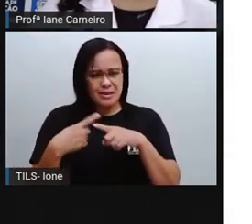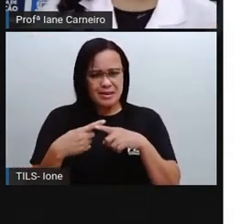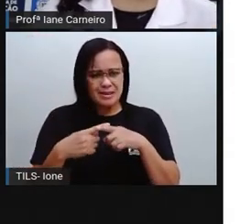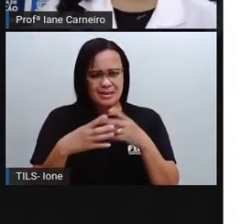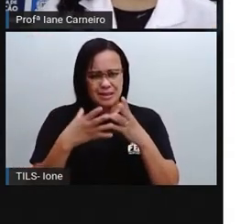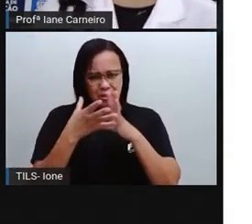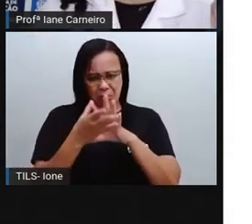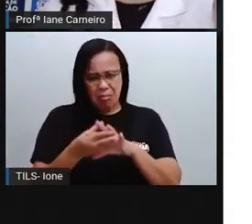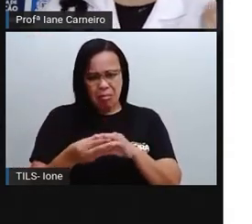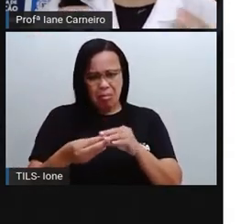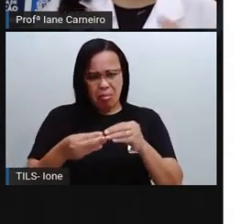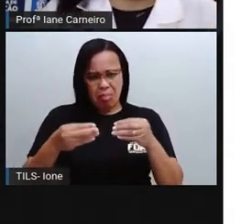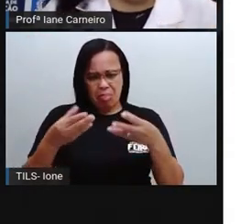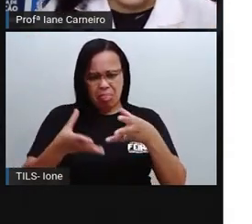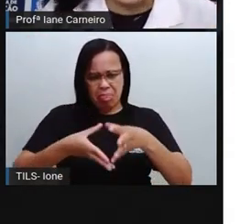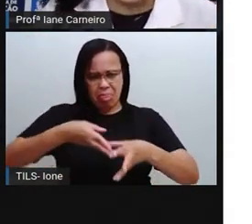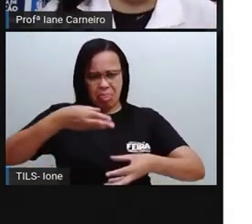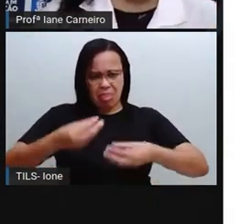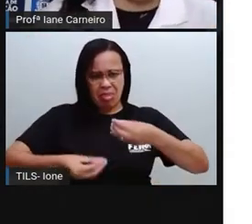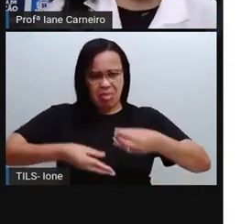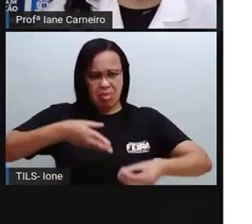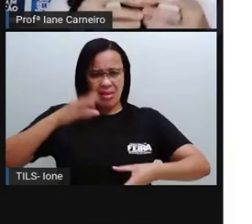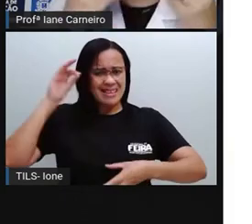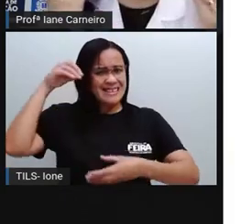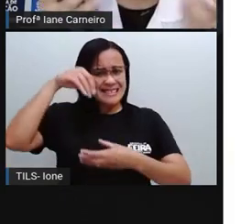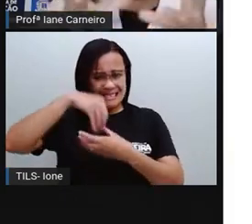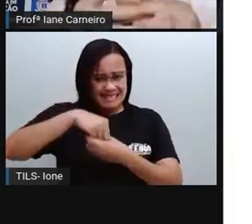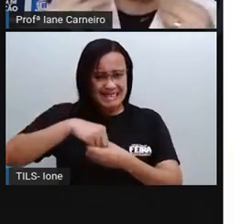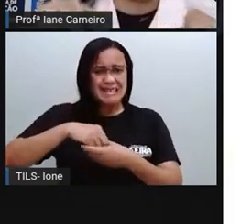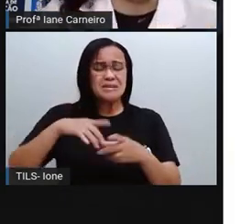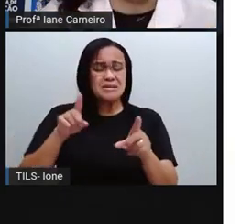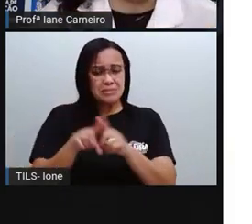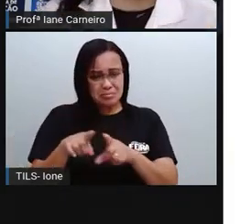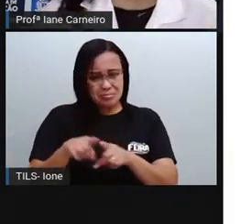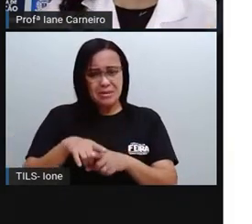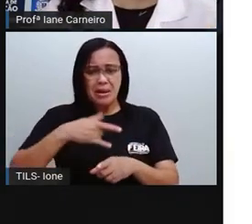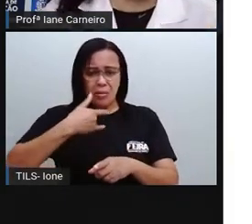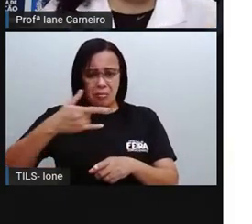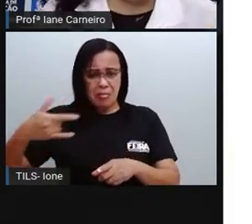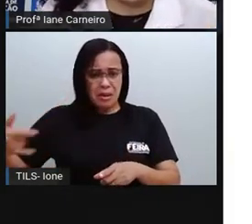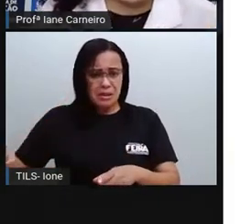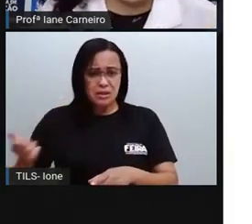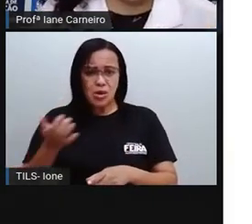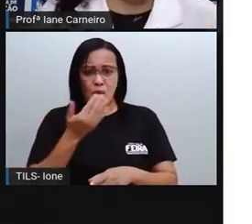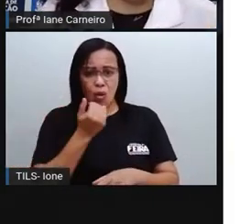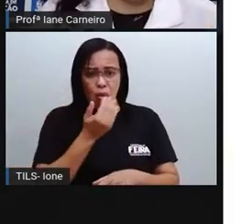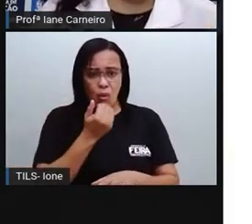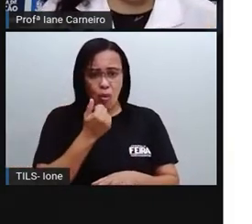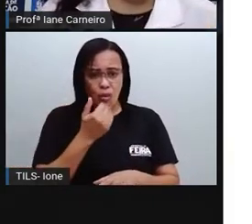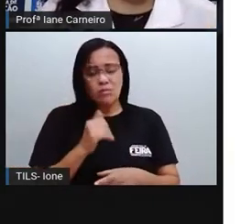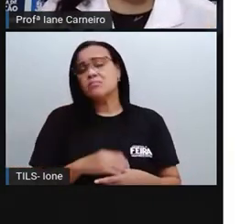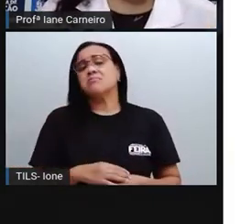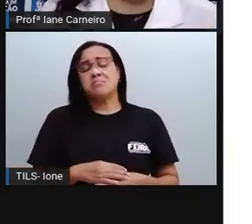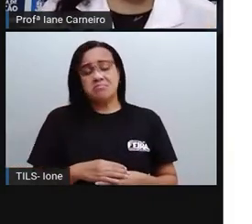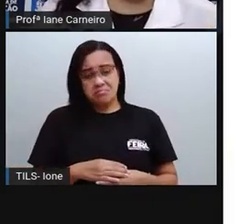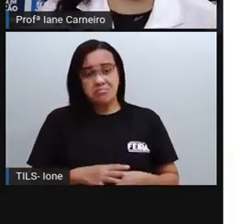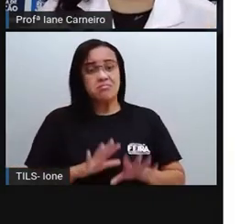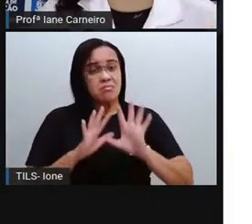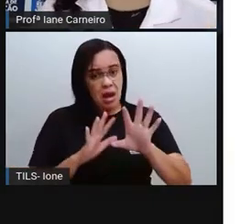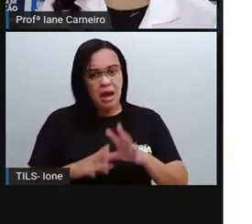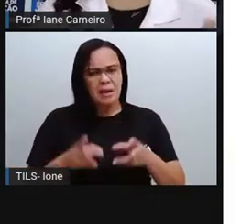os peixes vão se alimentando daquilo, vai se desfazendo e os peixes vão comendo. E percebam que no início aqui do